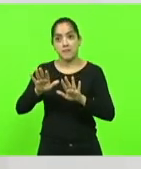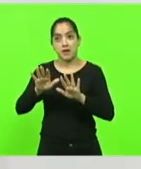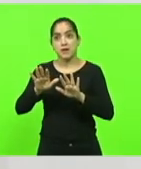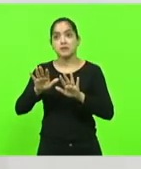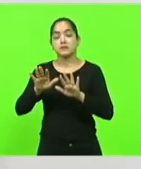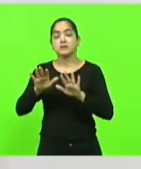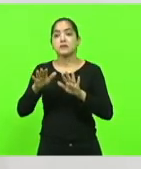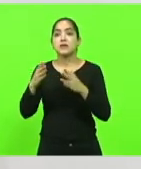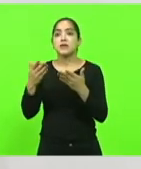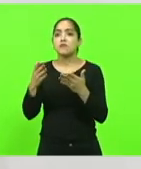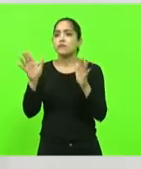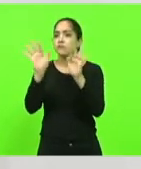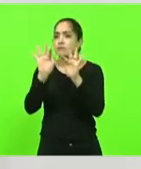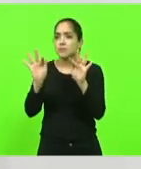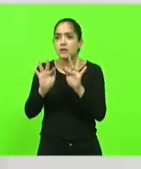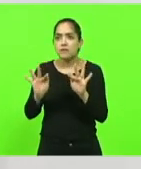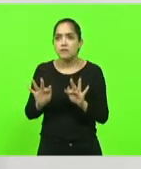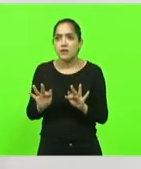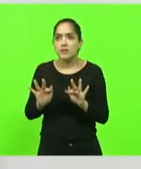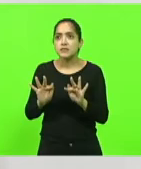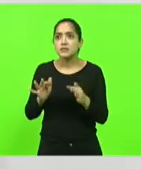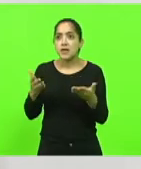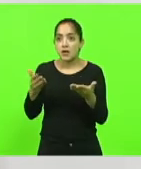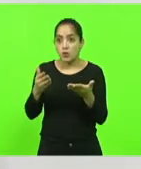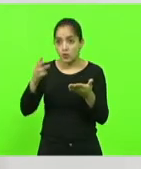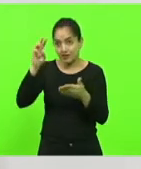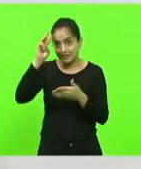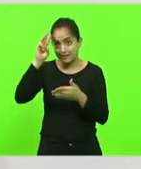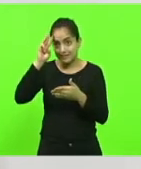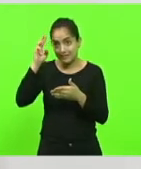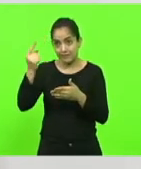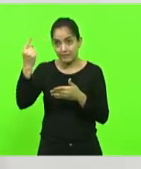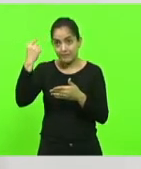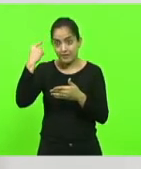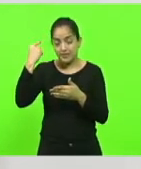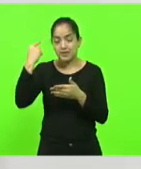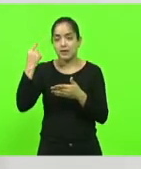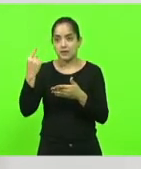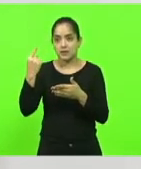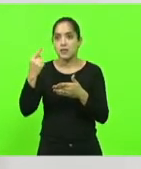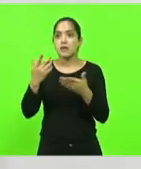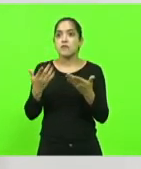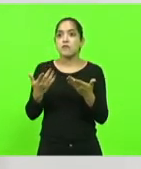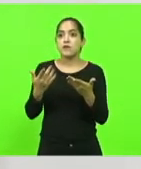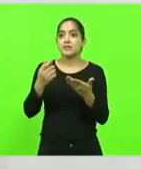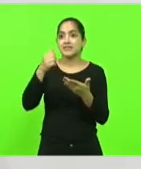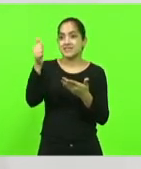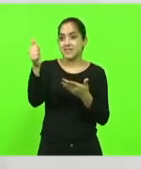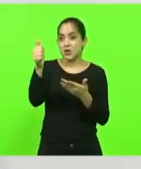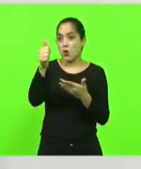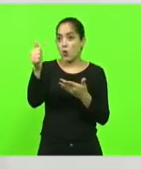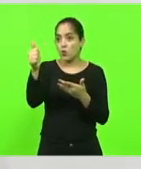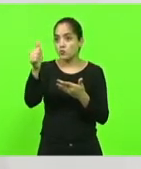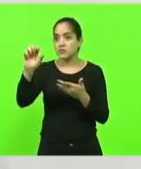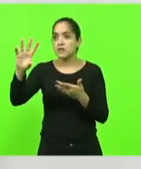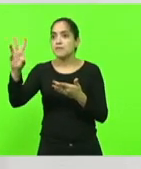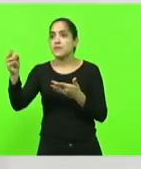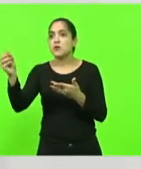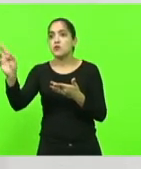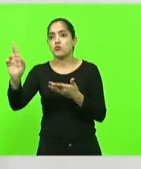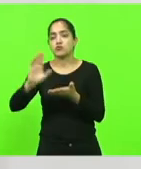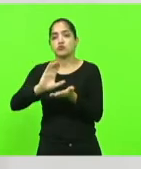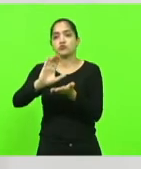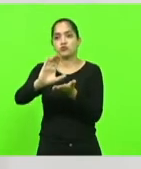diz a Bíblia. E eu fiquei feliz porque agora, na última terça-feira, o governo do Estado fez o repasse de 11 milhões de reais